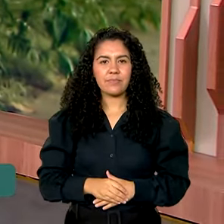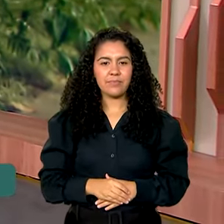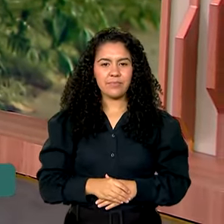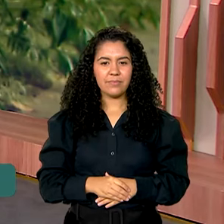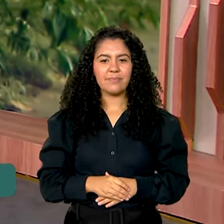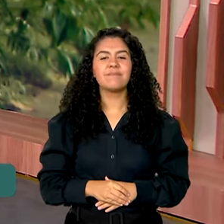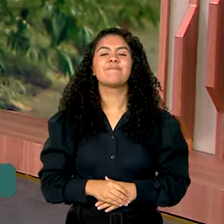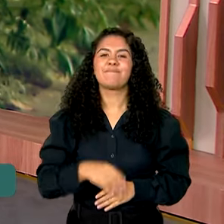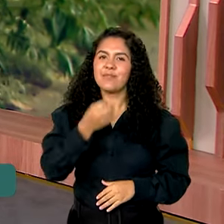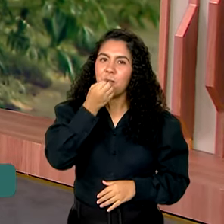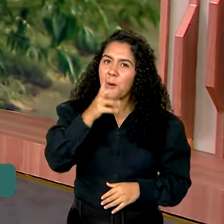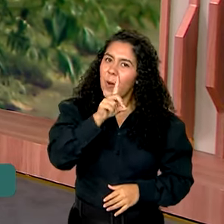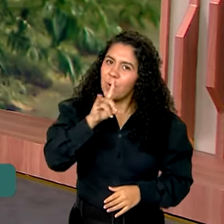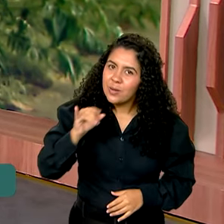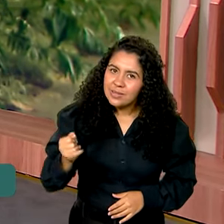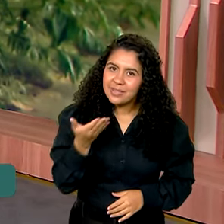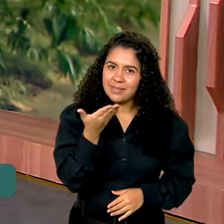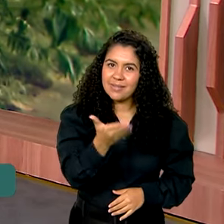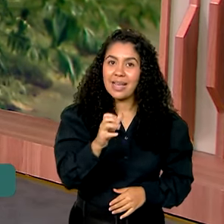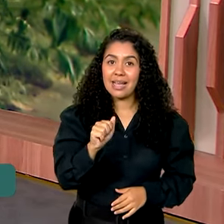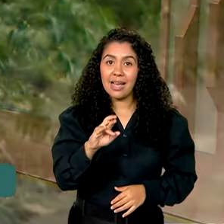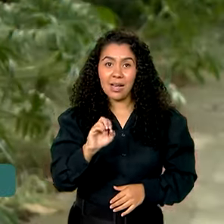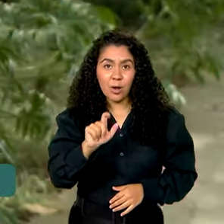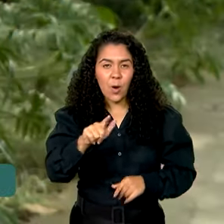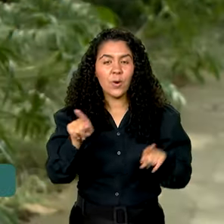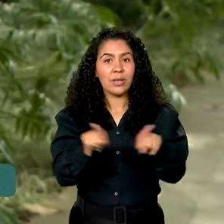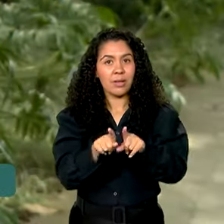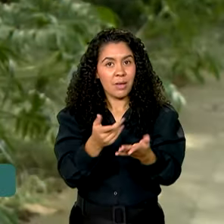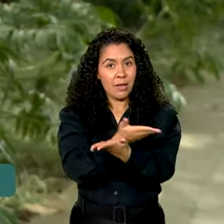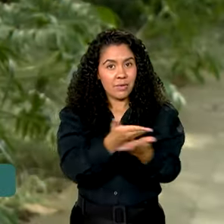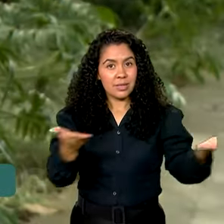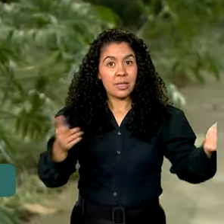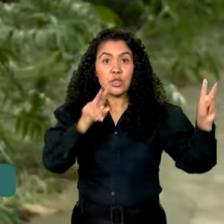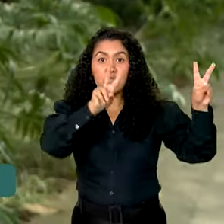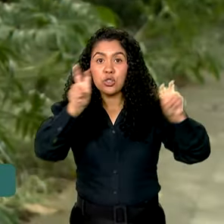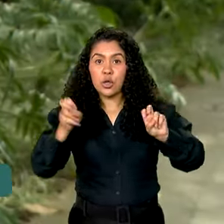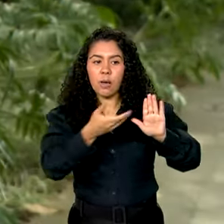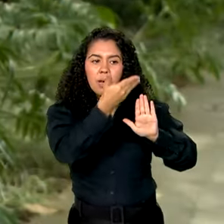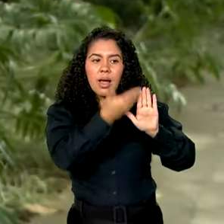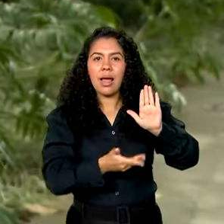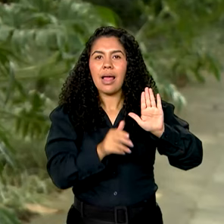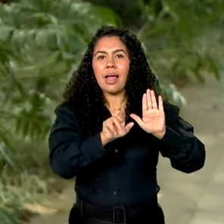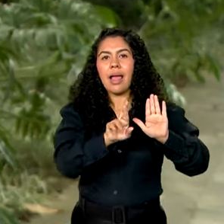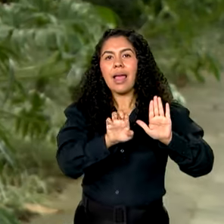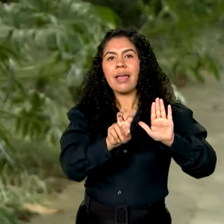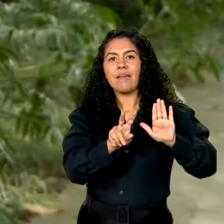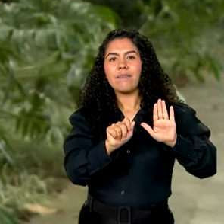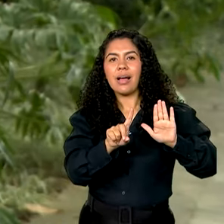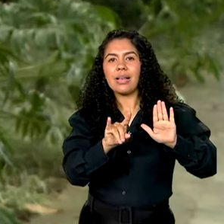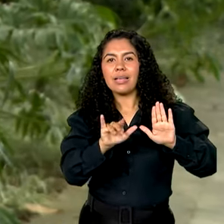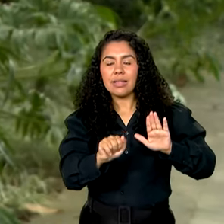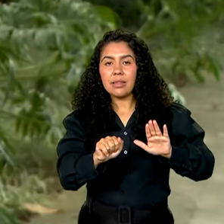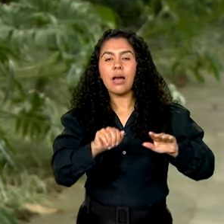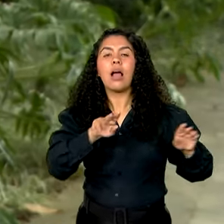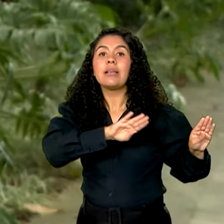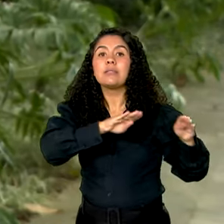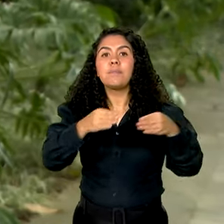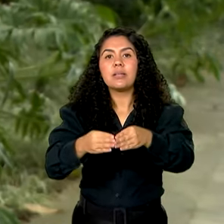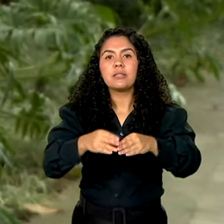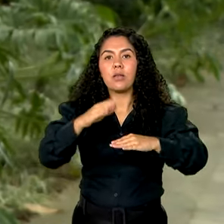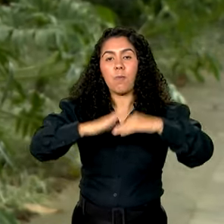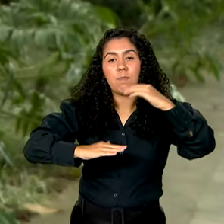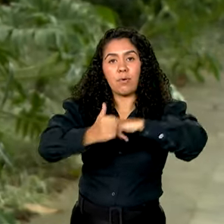Bom dia, Carol. Bom dia a todos. Olha, o Revalida é destinado aos médicos que estudaram no exterior e que